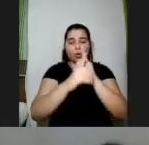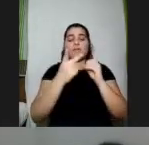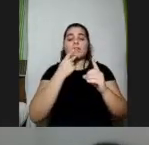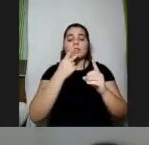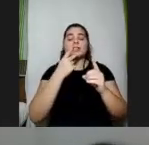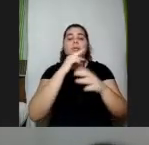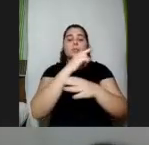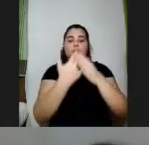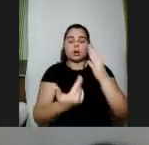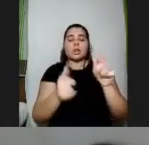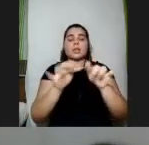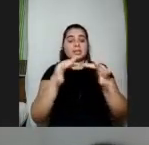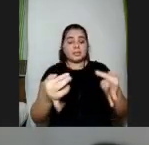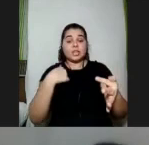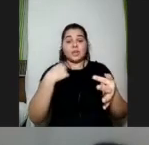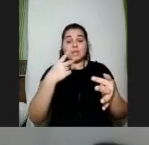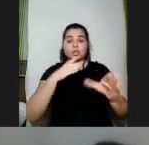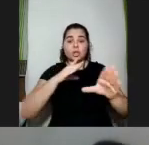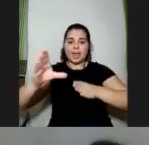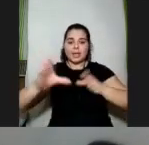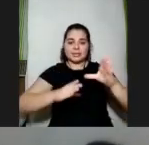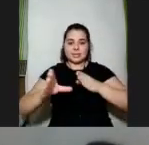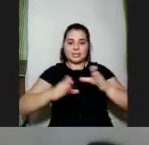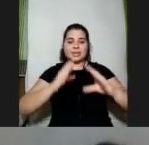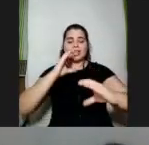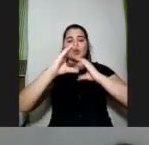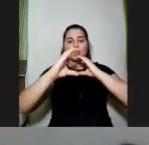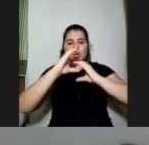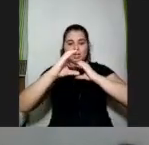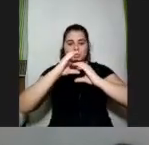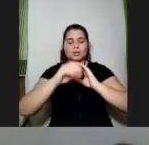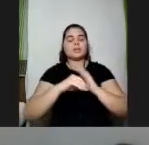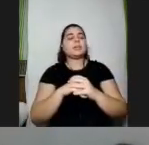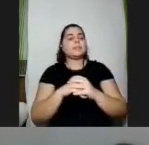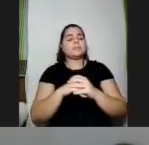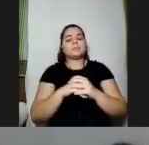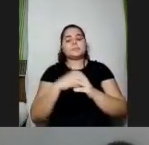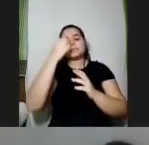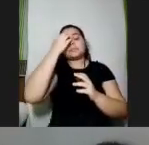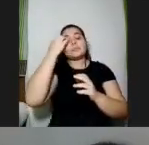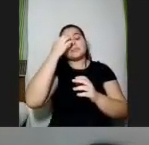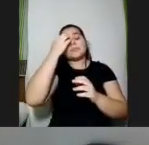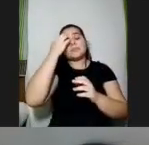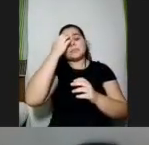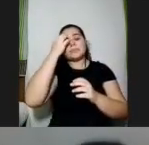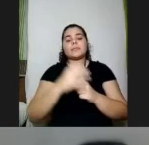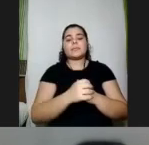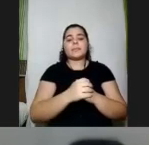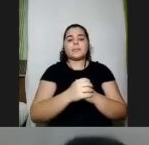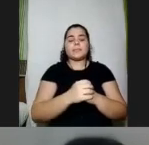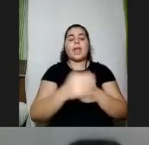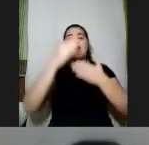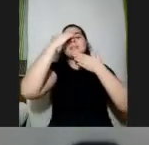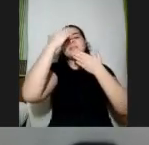acessibilidade comunicacional acho que é isso mais alguma coisa Daiane que eu não informei? não muito